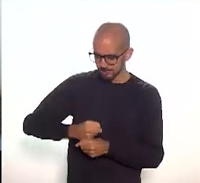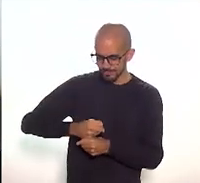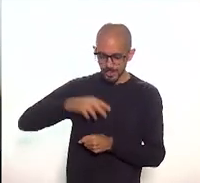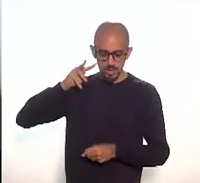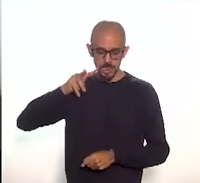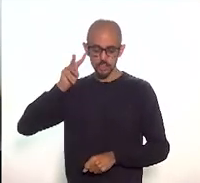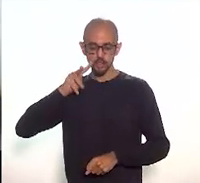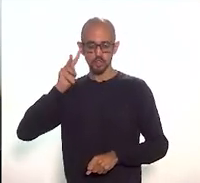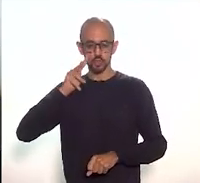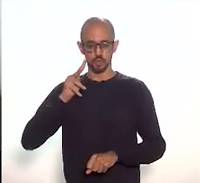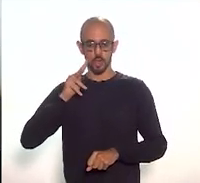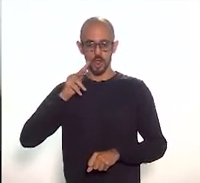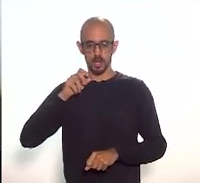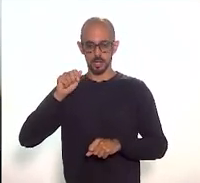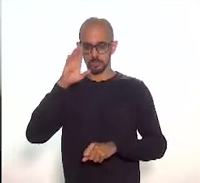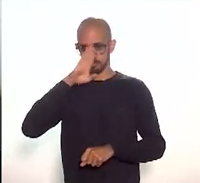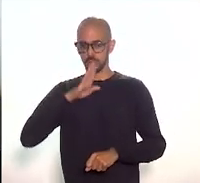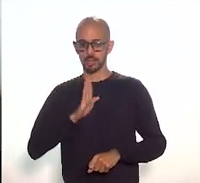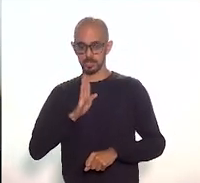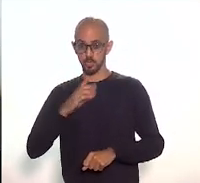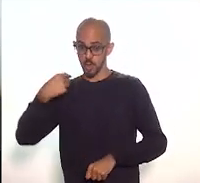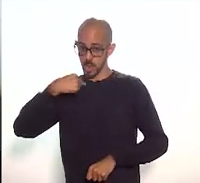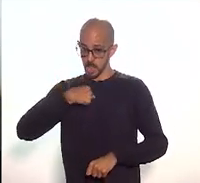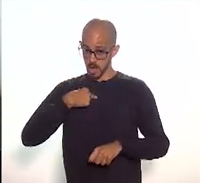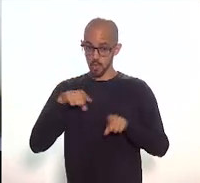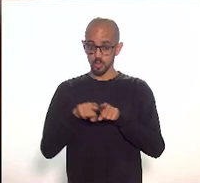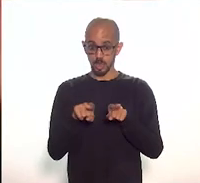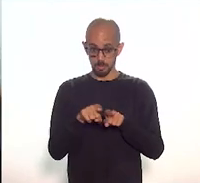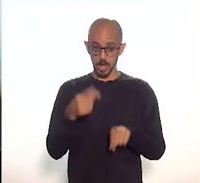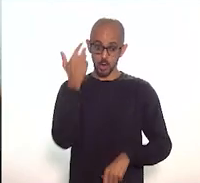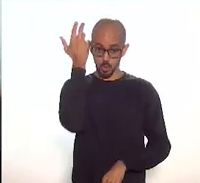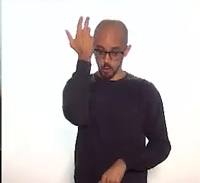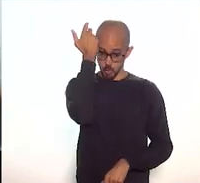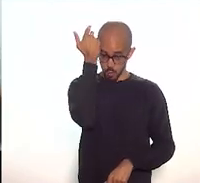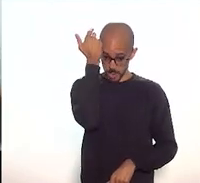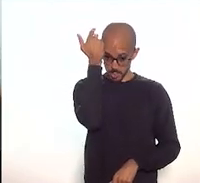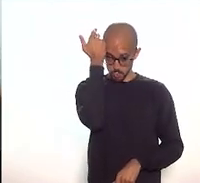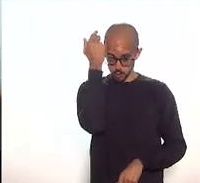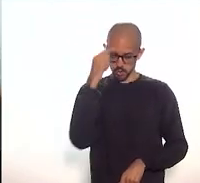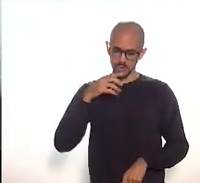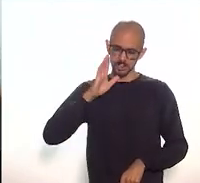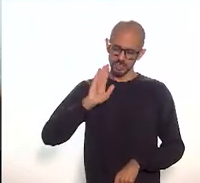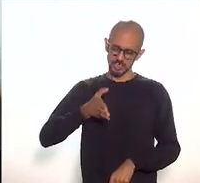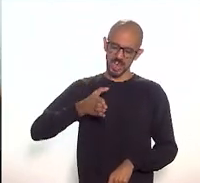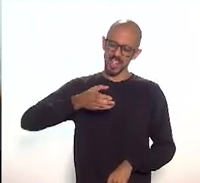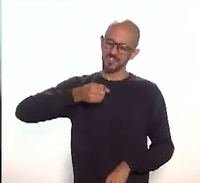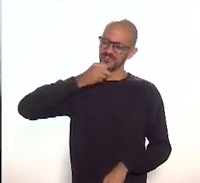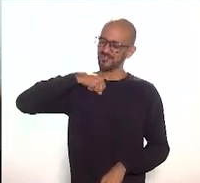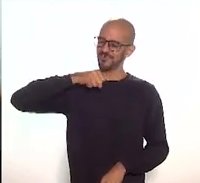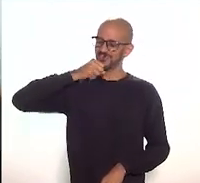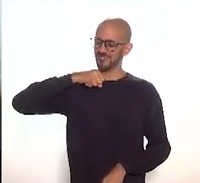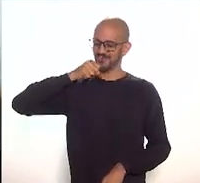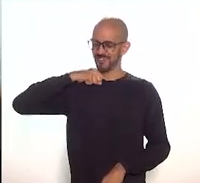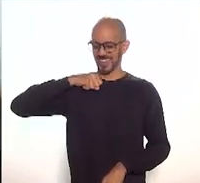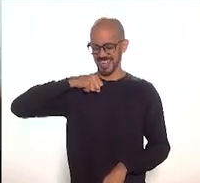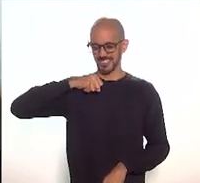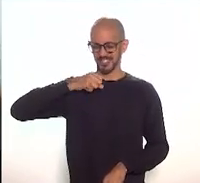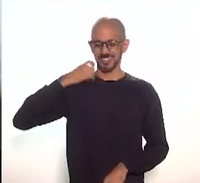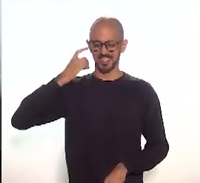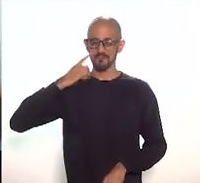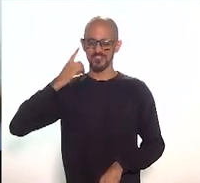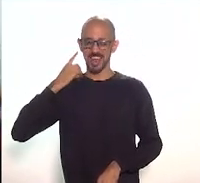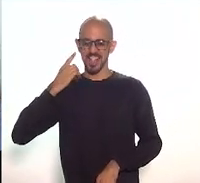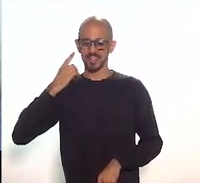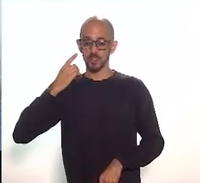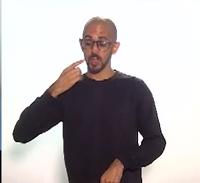Porque eu e o Leomar, que somos mais antigos que todos que estão aqui, sabemos que temos